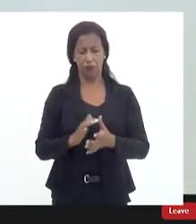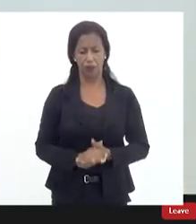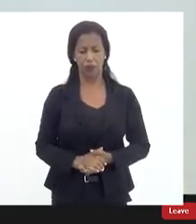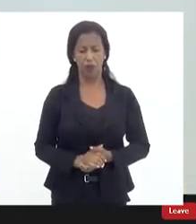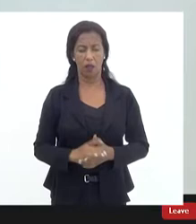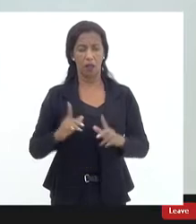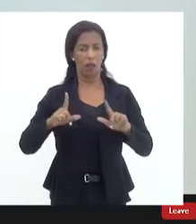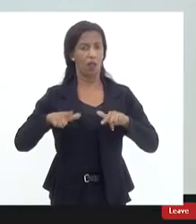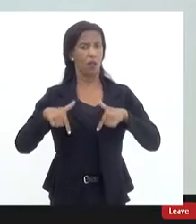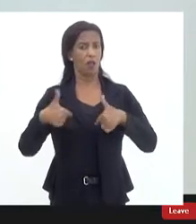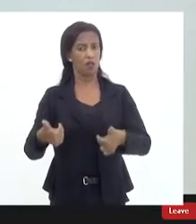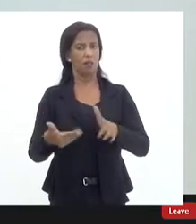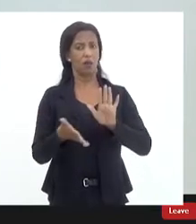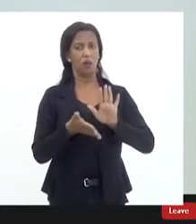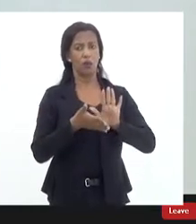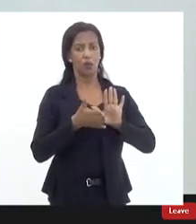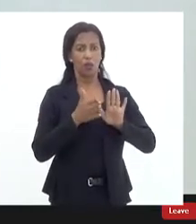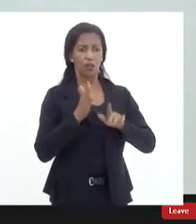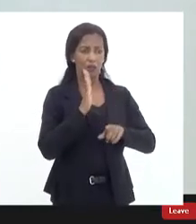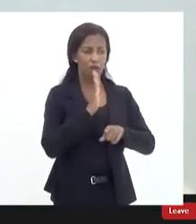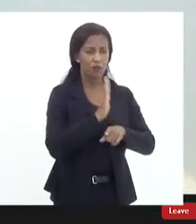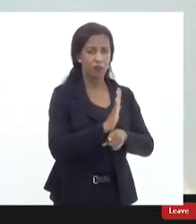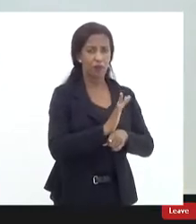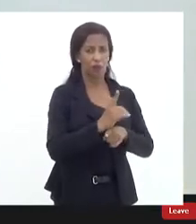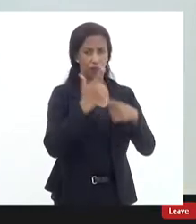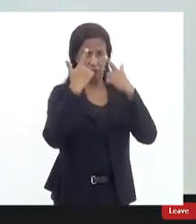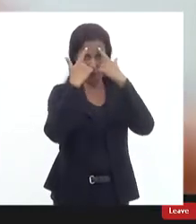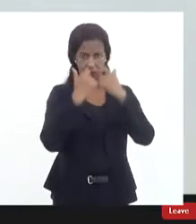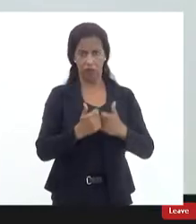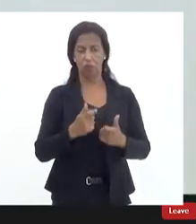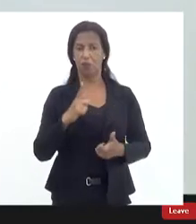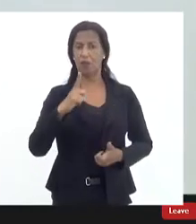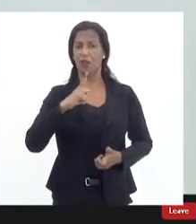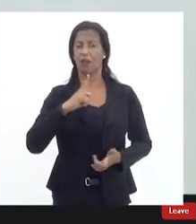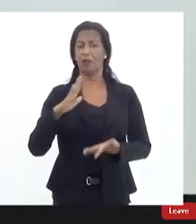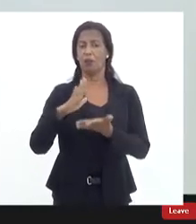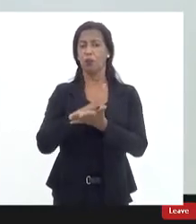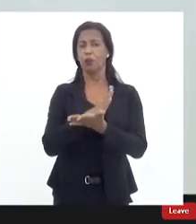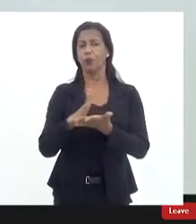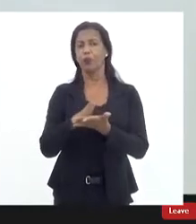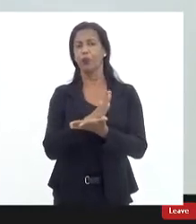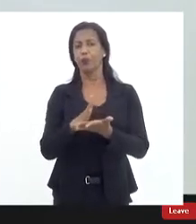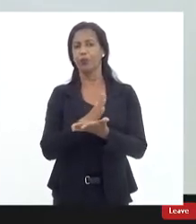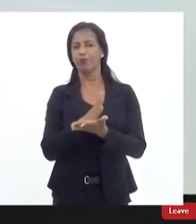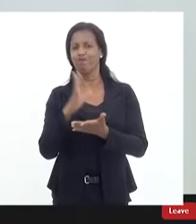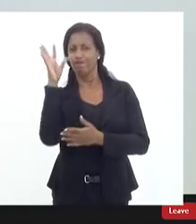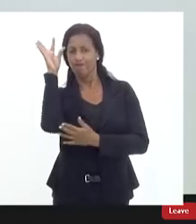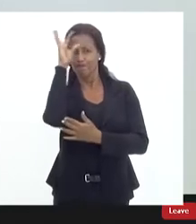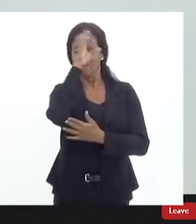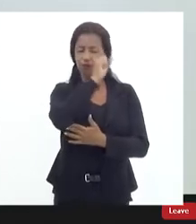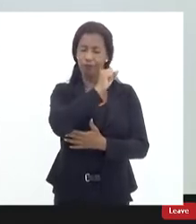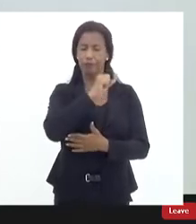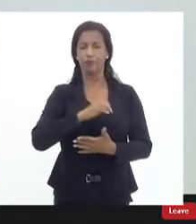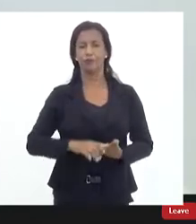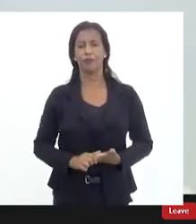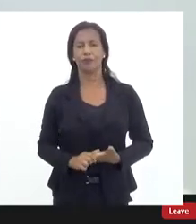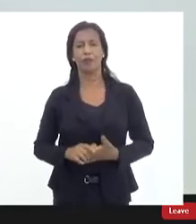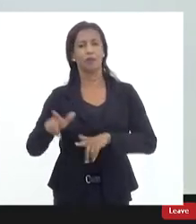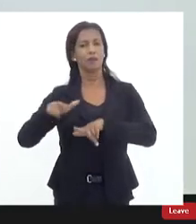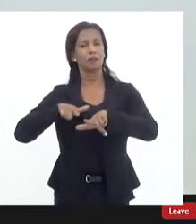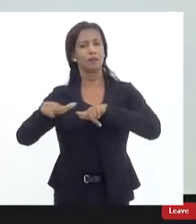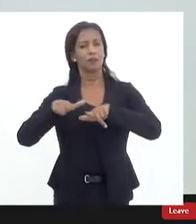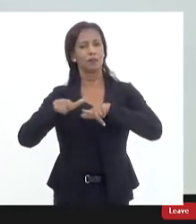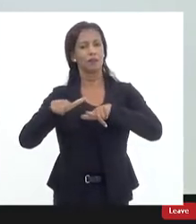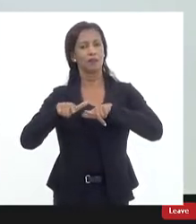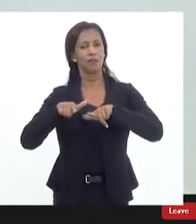em favor das vítimas ela exige algumas compreensões que são trabalhadas